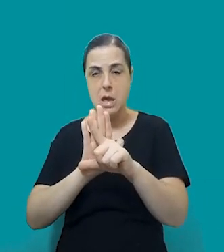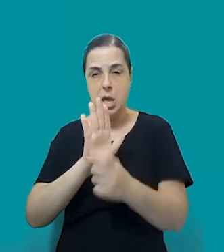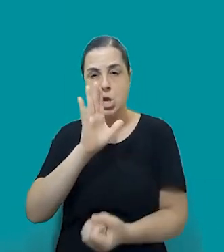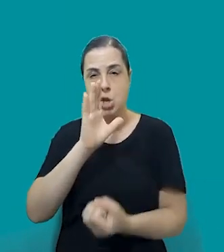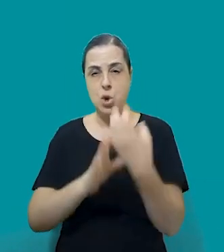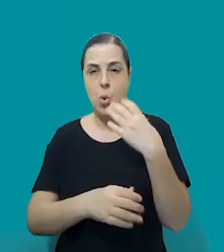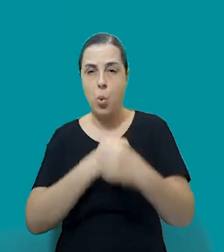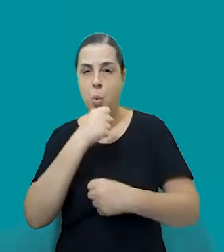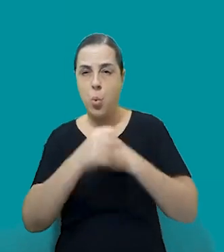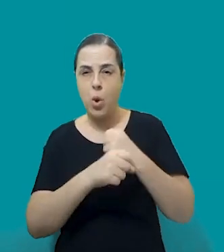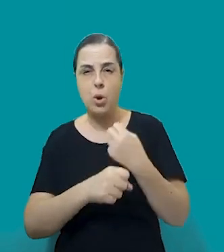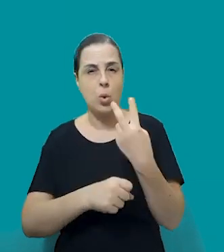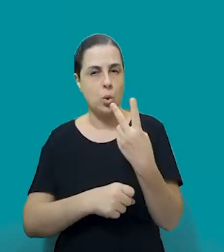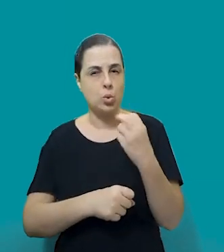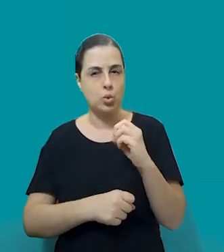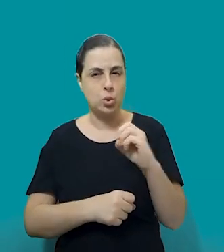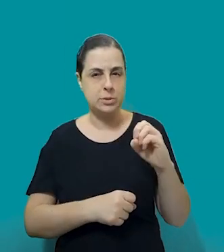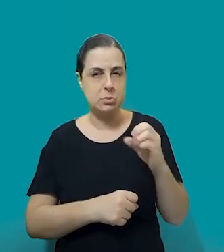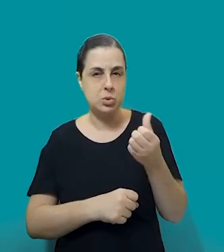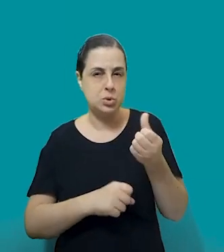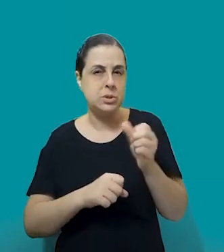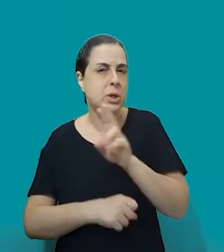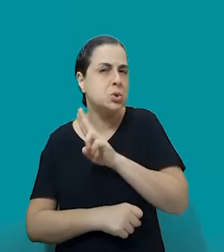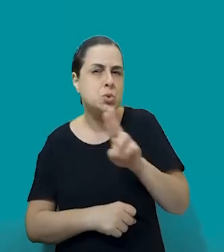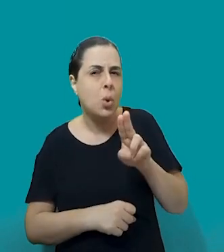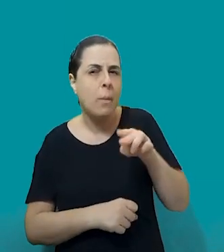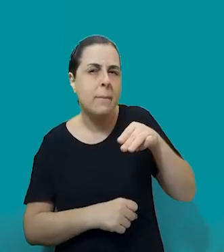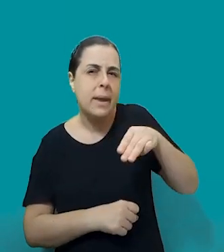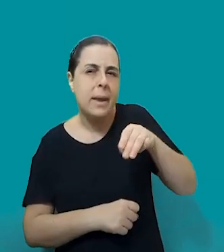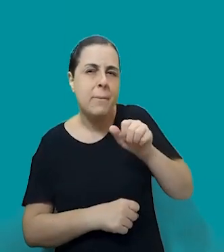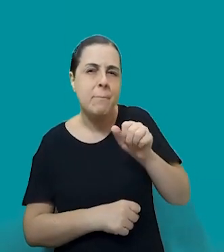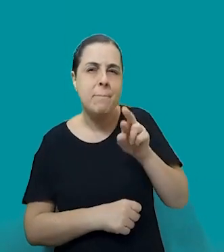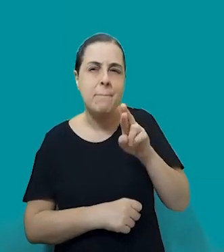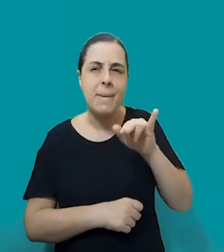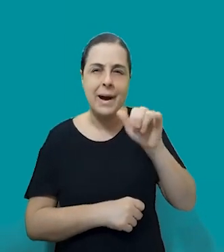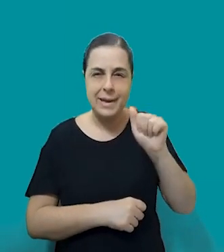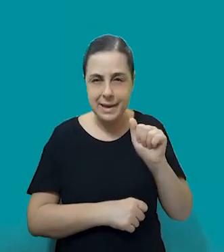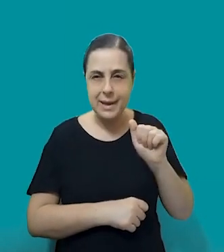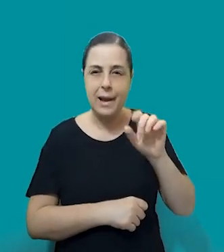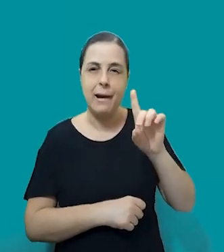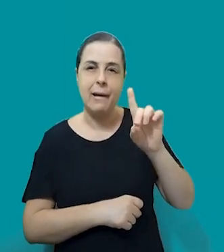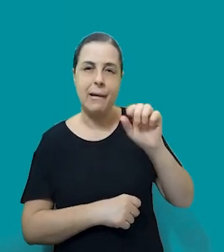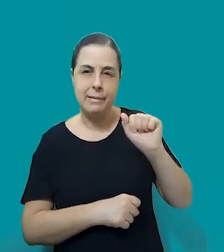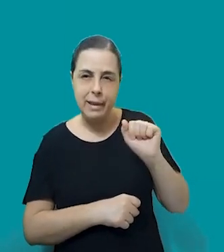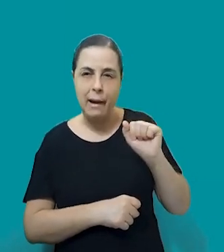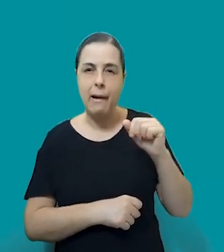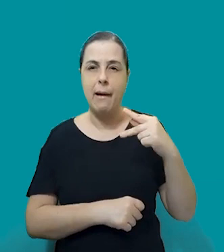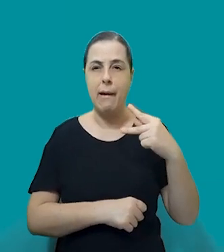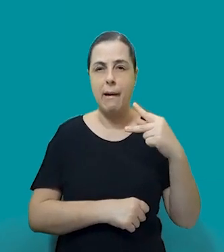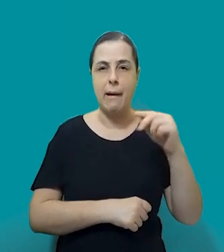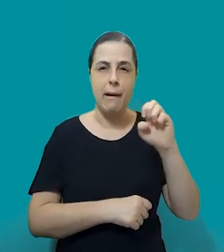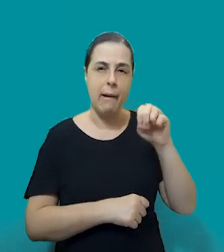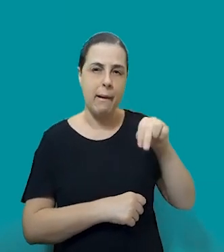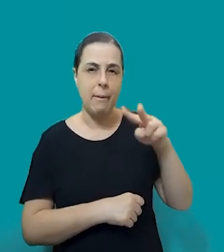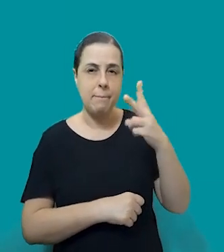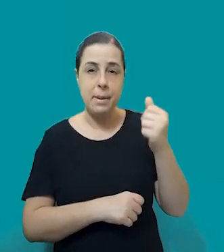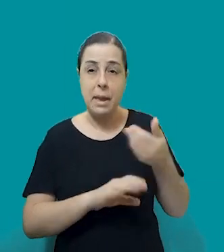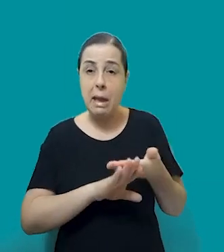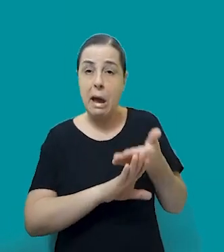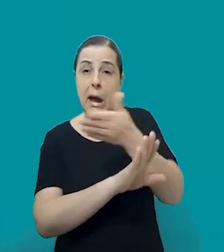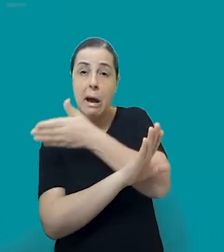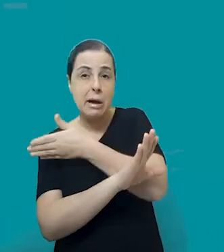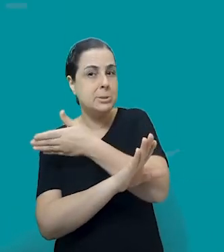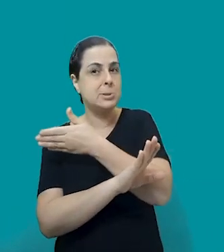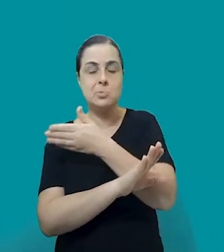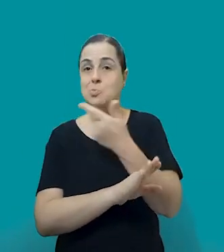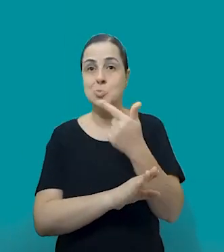nessa violência específica, que é a violência de gênero, a violência contra a mulher. A gente tratava ali como um apêndice de todas as